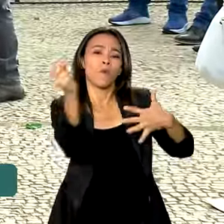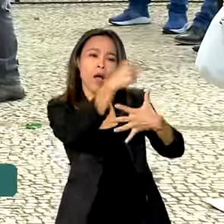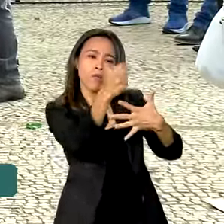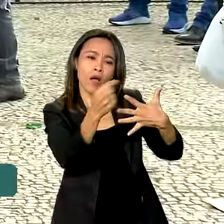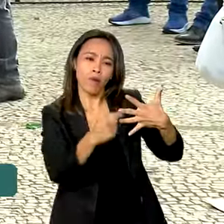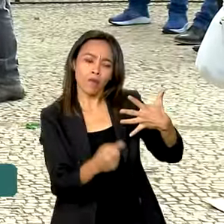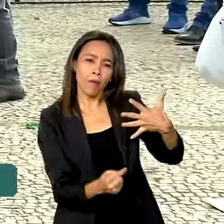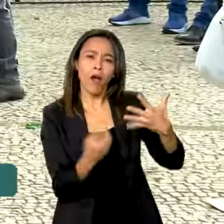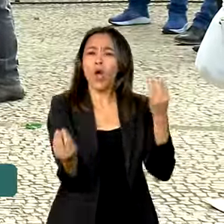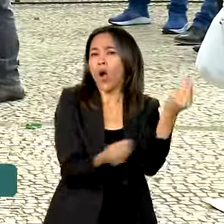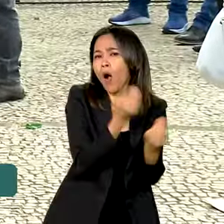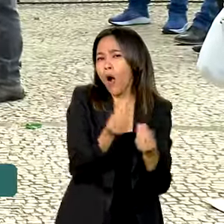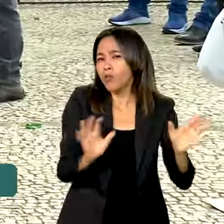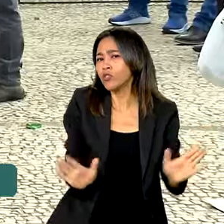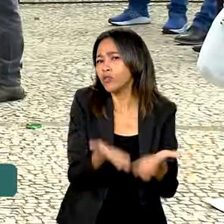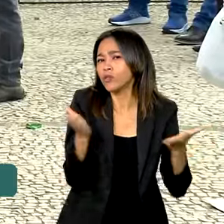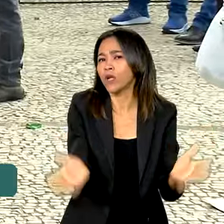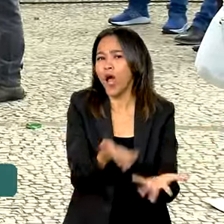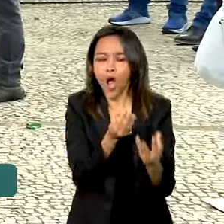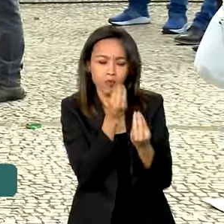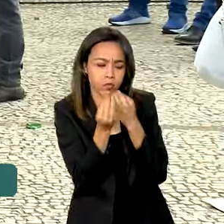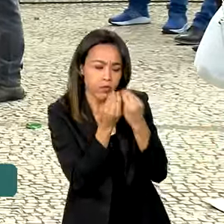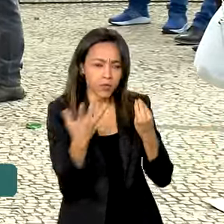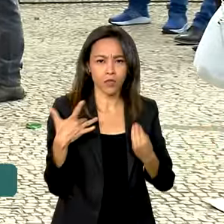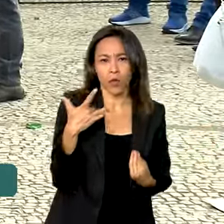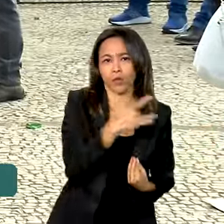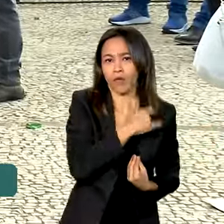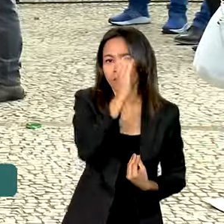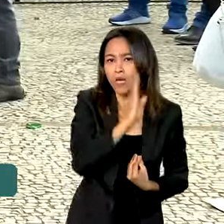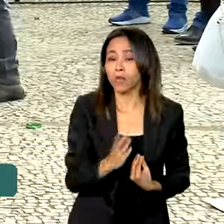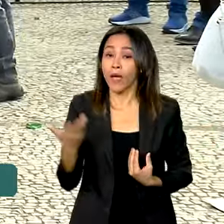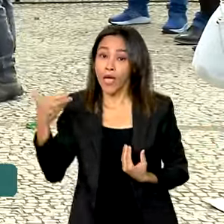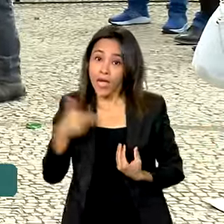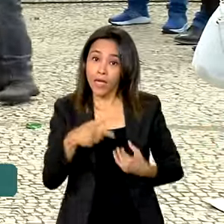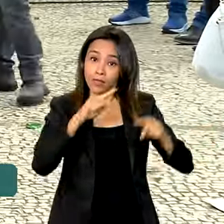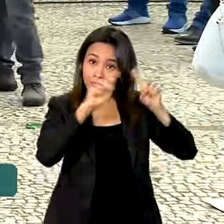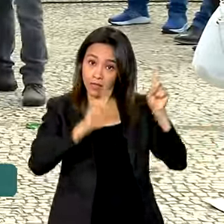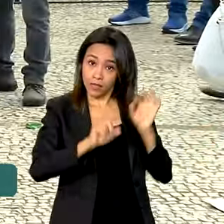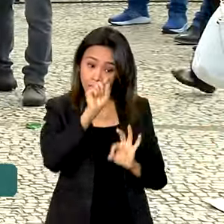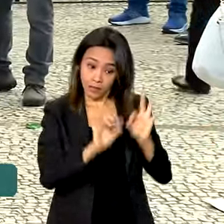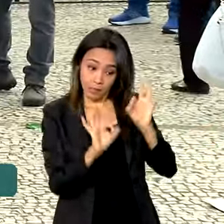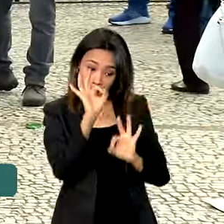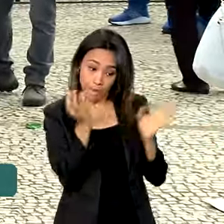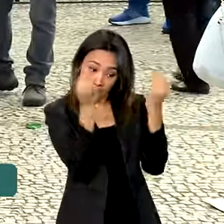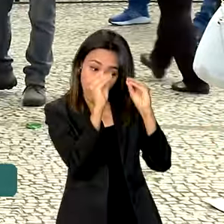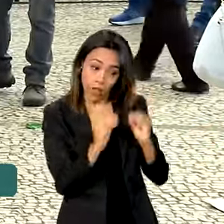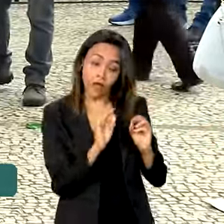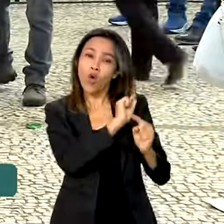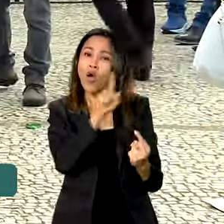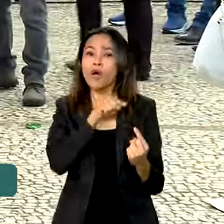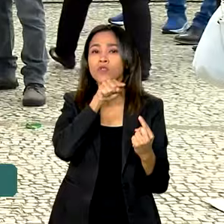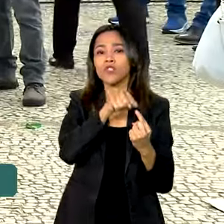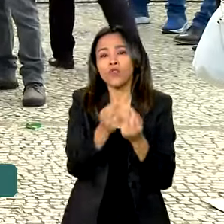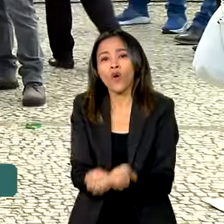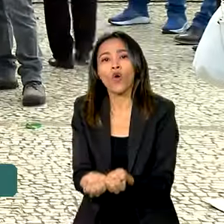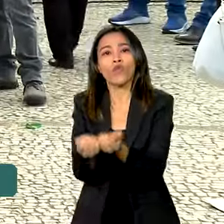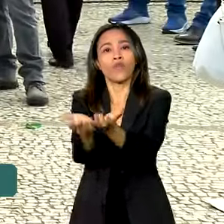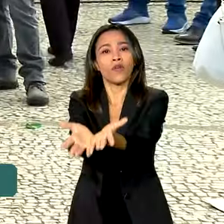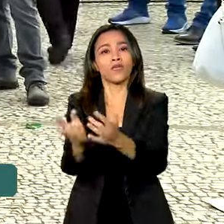saudáveis no país. O Plano Safra de Agricultura Familiar tem o objetivo de oferecer linhas de crédito